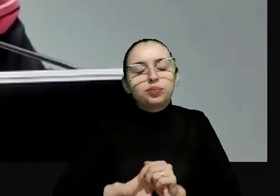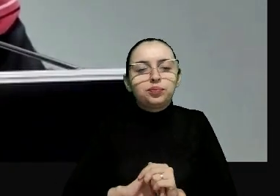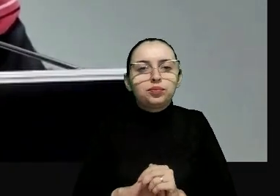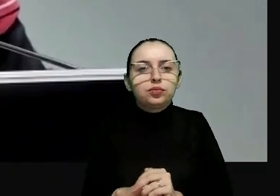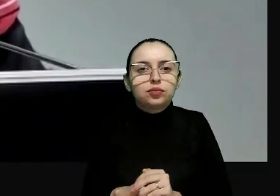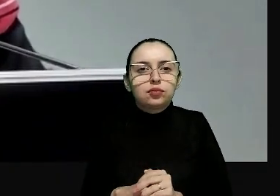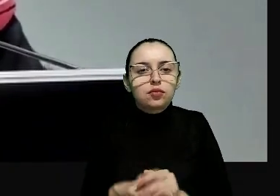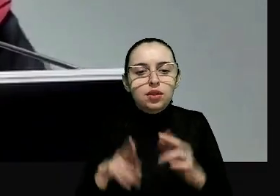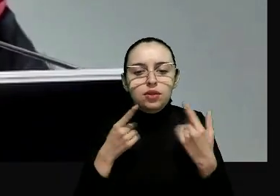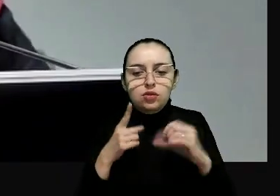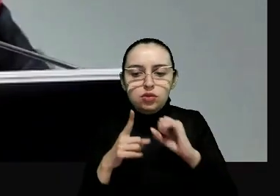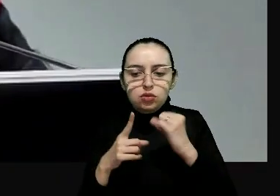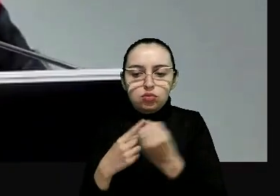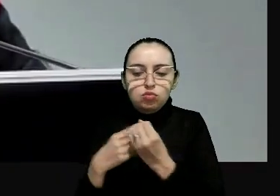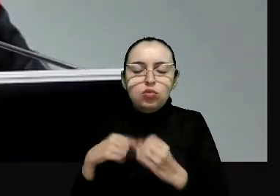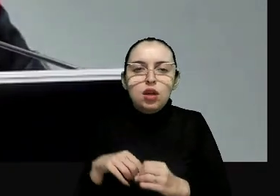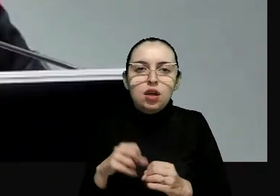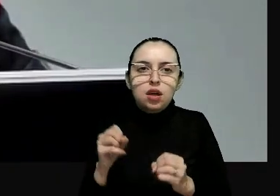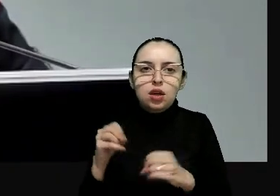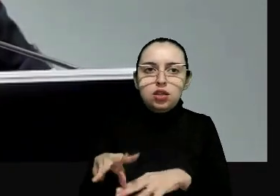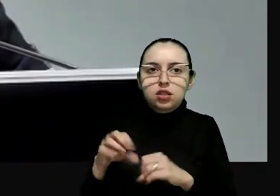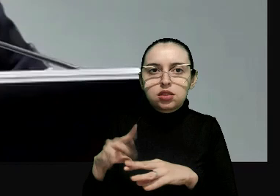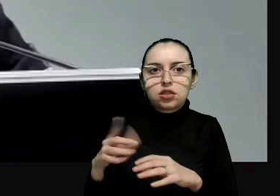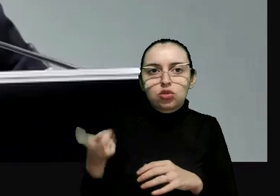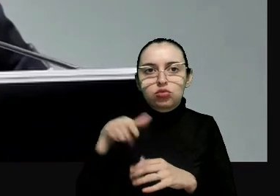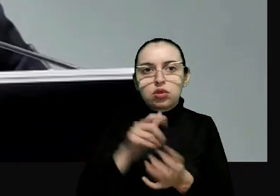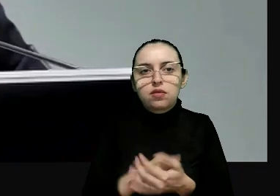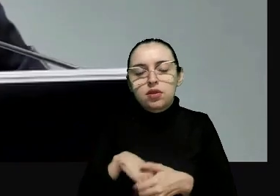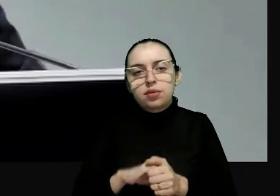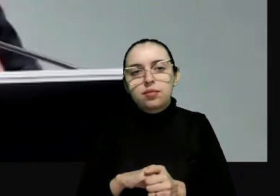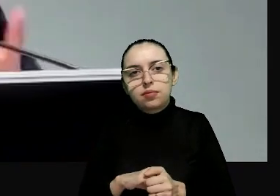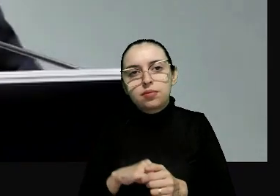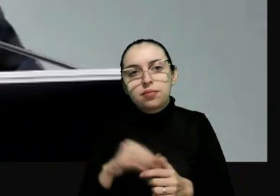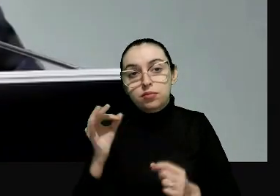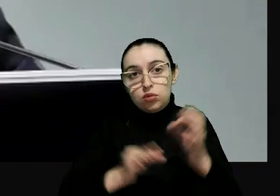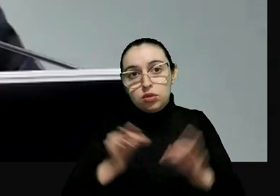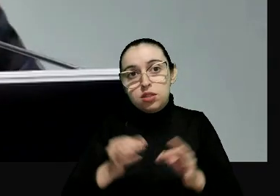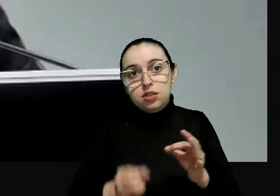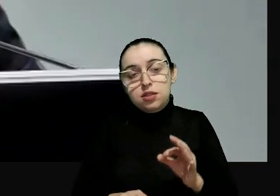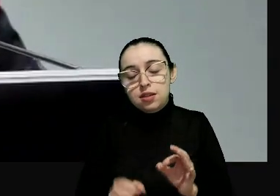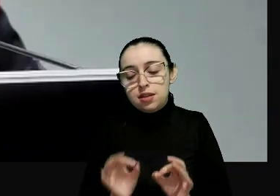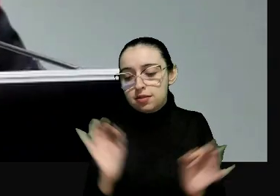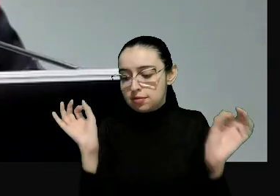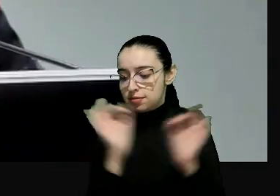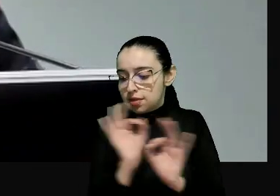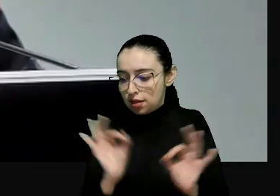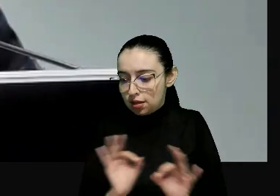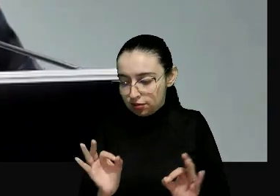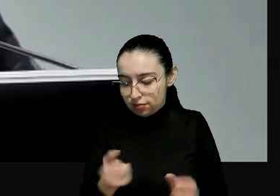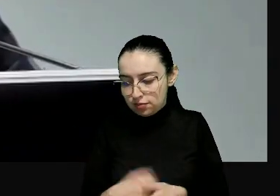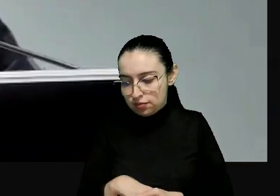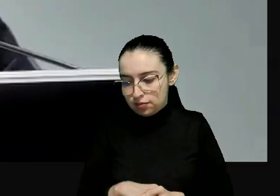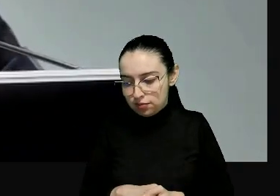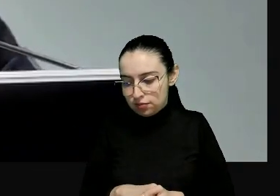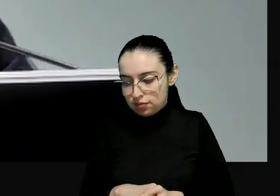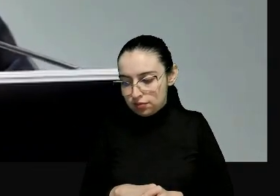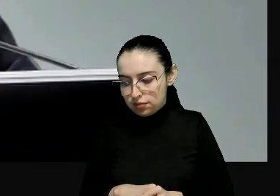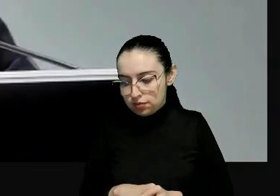estrutural referente à unidade socioeducativa. E temos uma política também de transparência e publicidade.